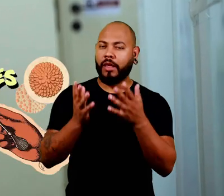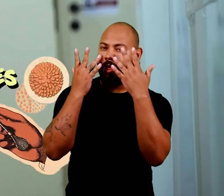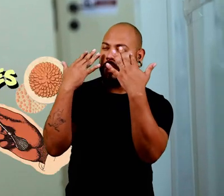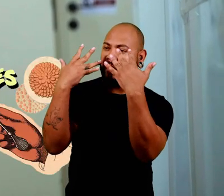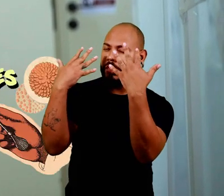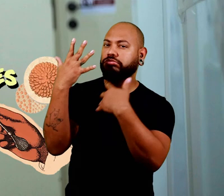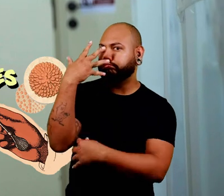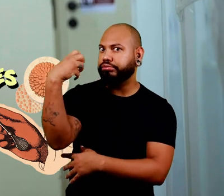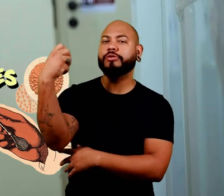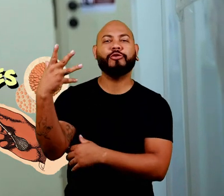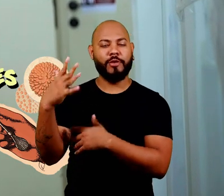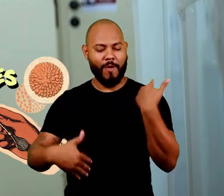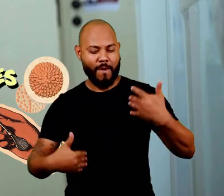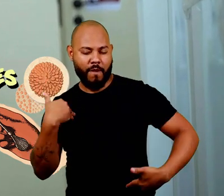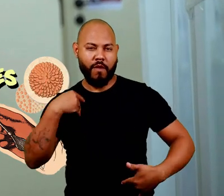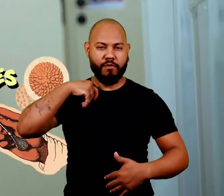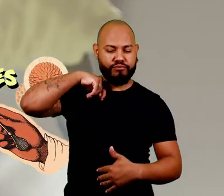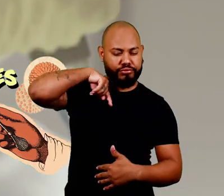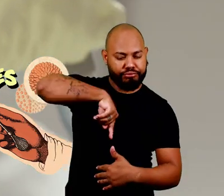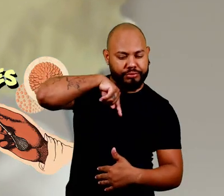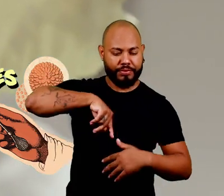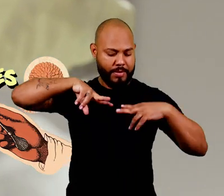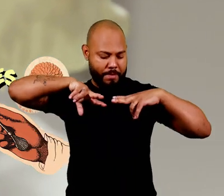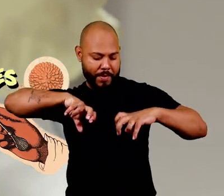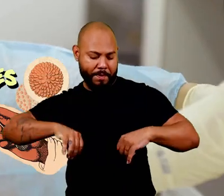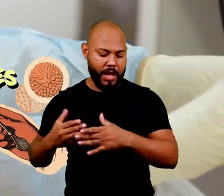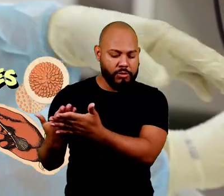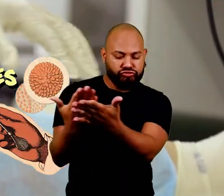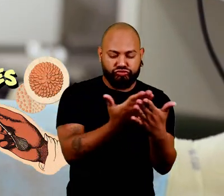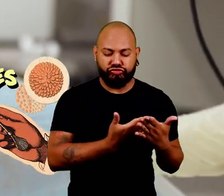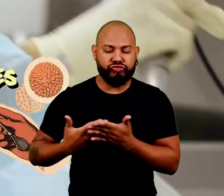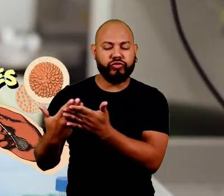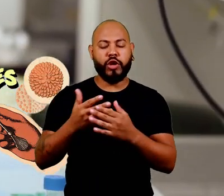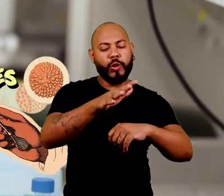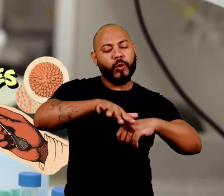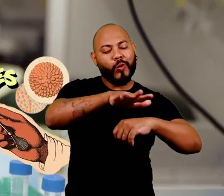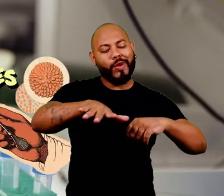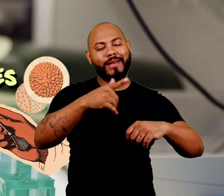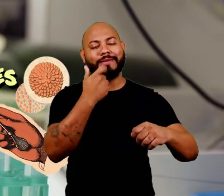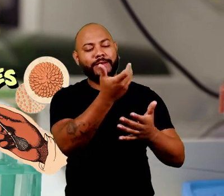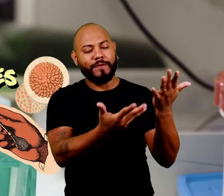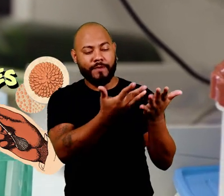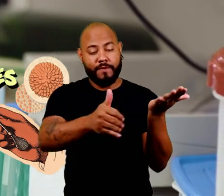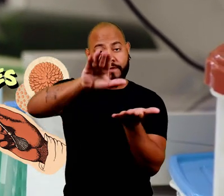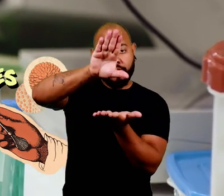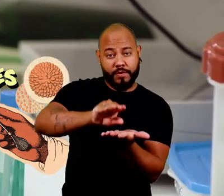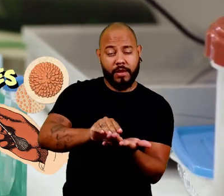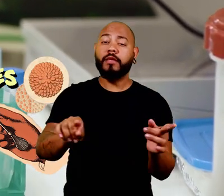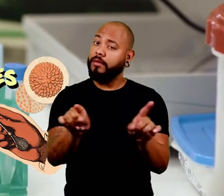Eu sempre fui muito fascinada pelos mecanismos, a fisiopatologia da doença